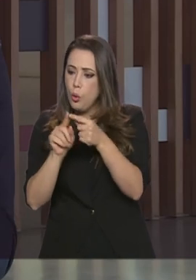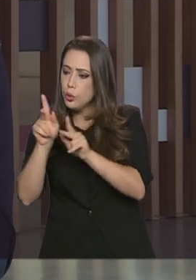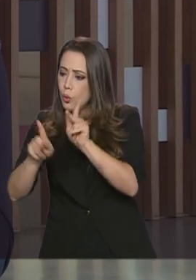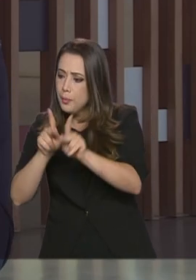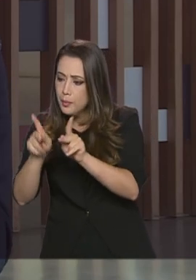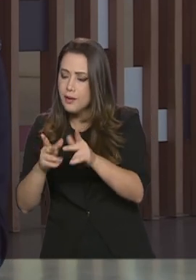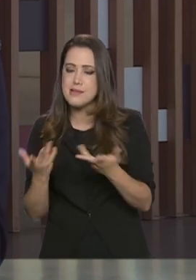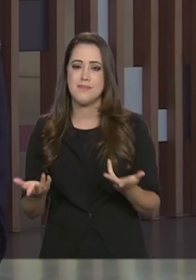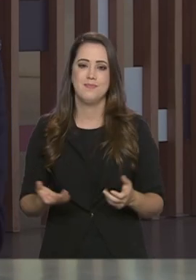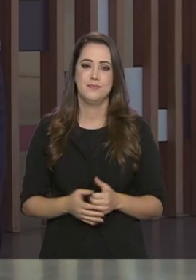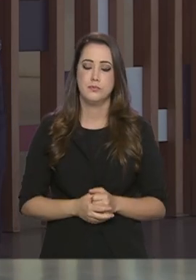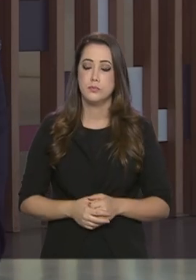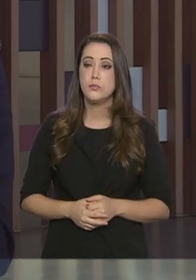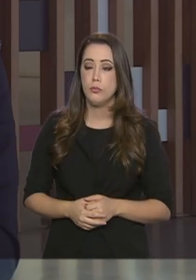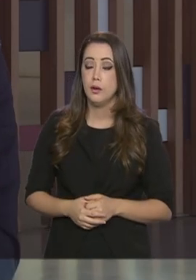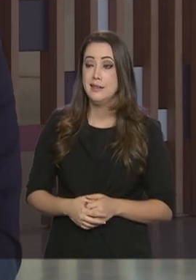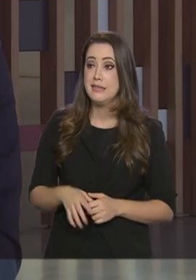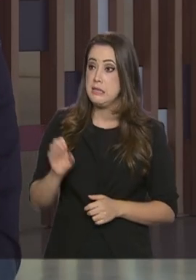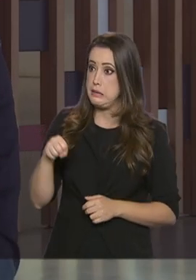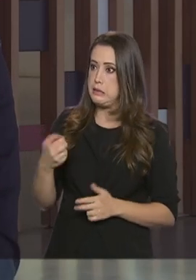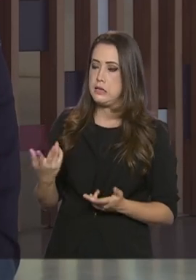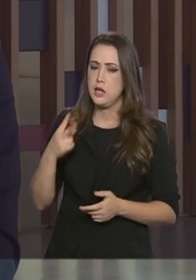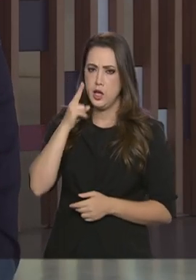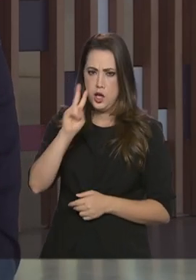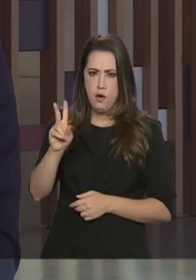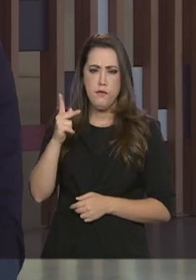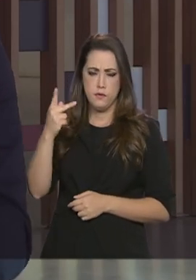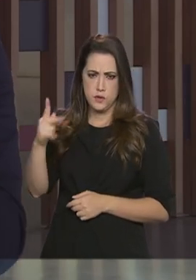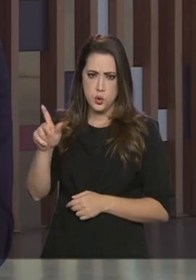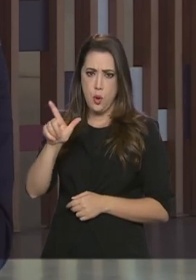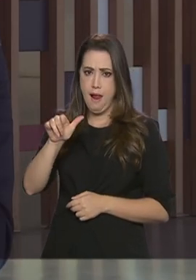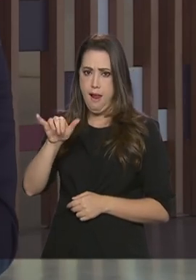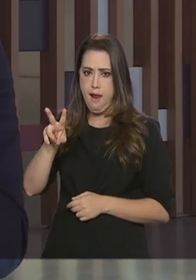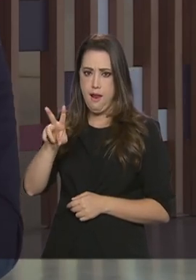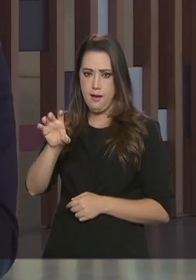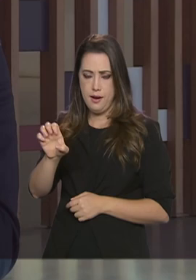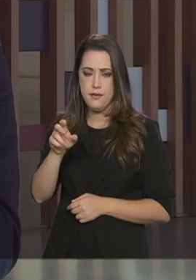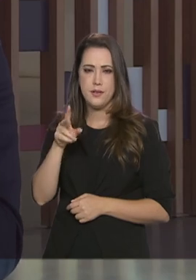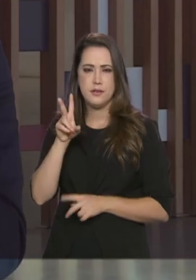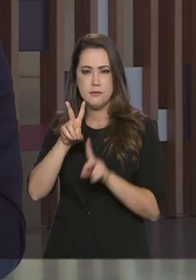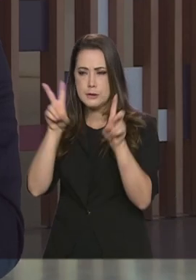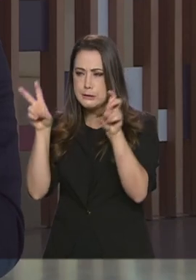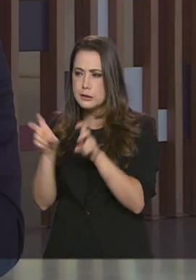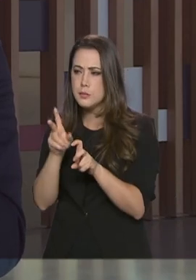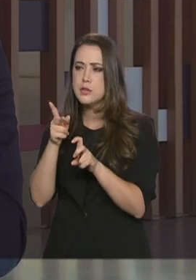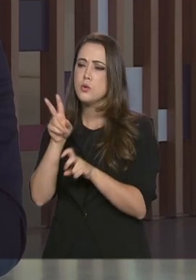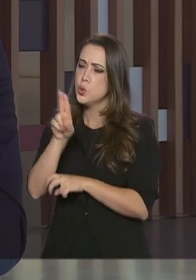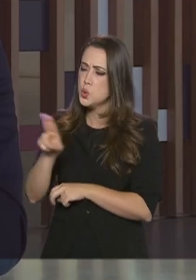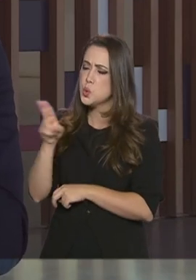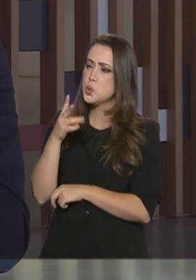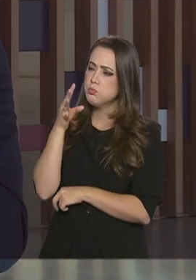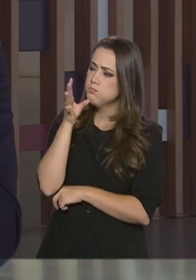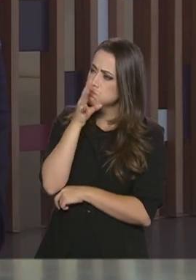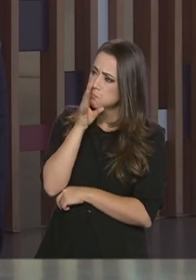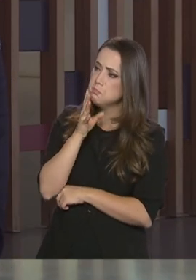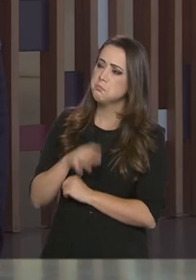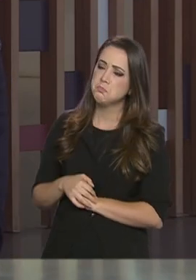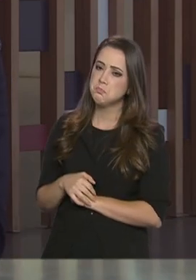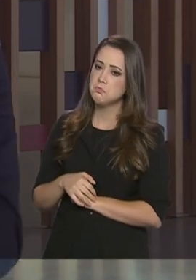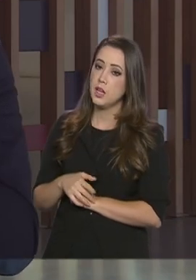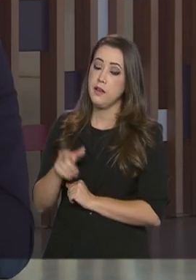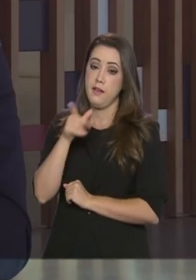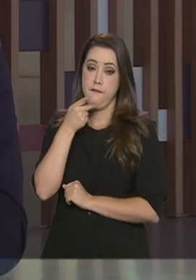assisti, nesse mês de agosto, uma live do senhor no YouTube, em que o senhor usou uma figura de linguagem que eu achei interessante, que existem alguns